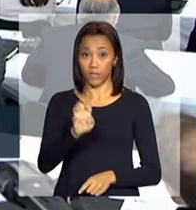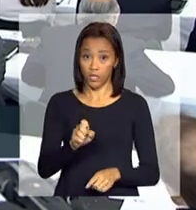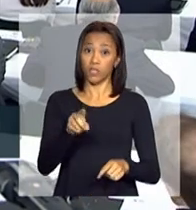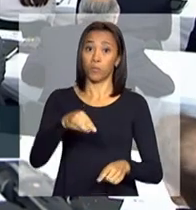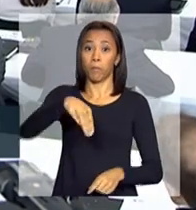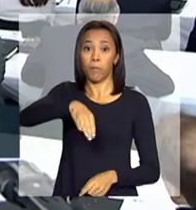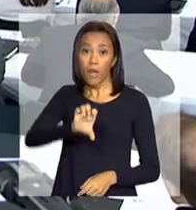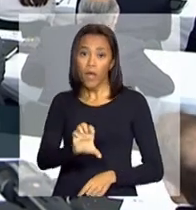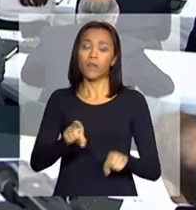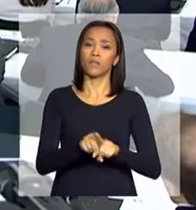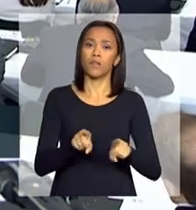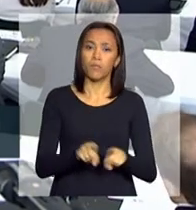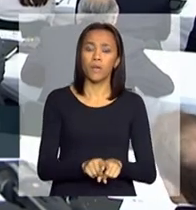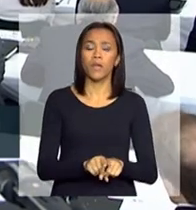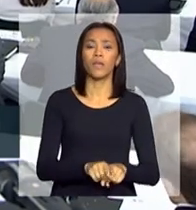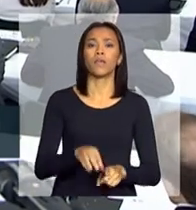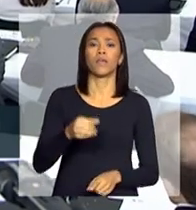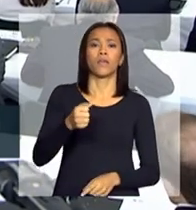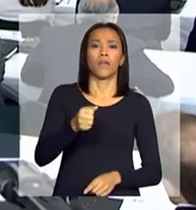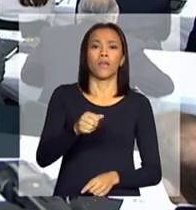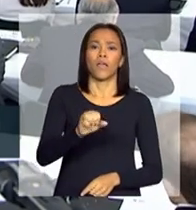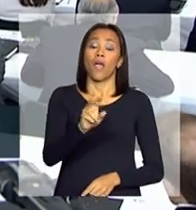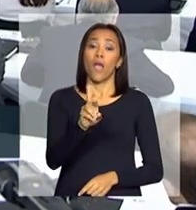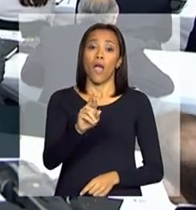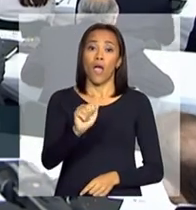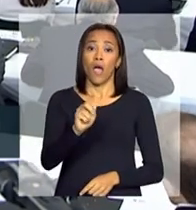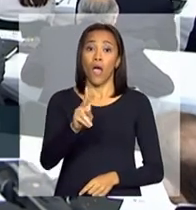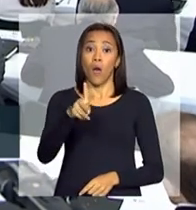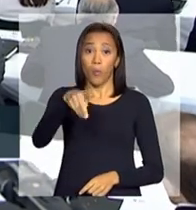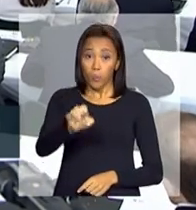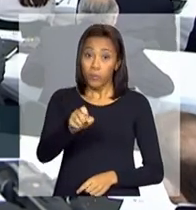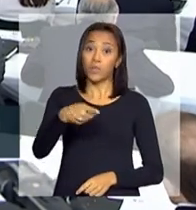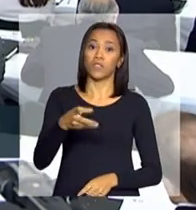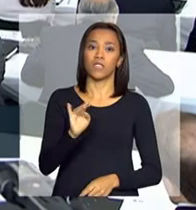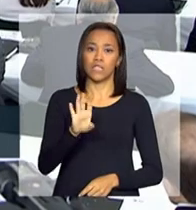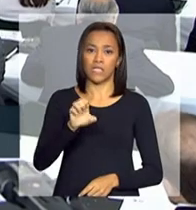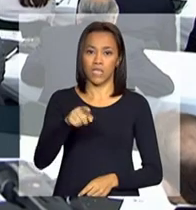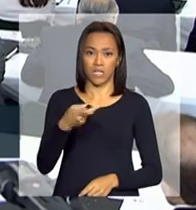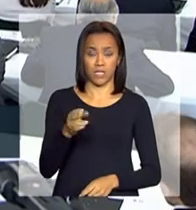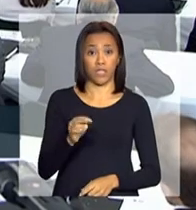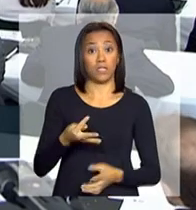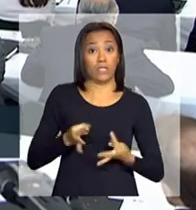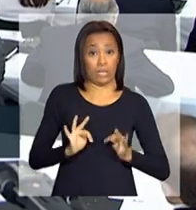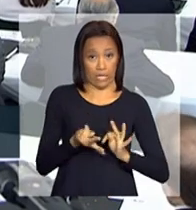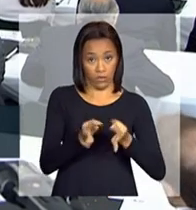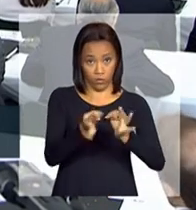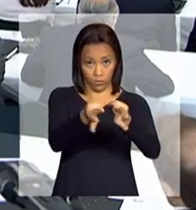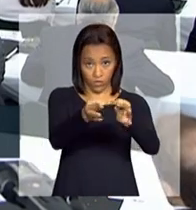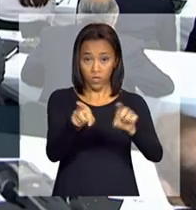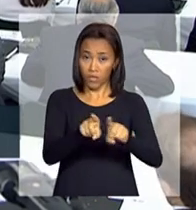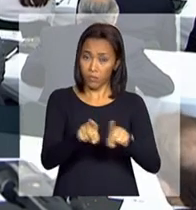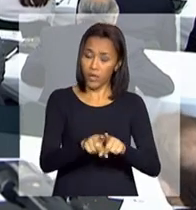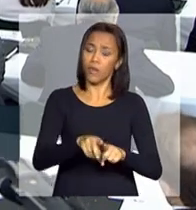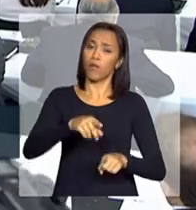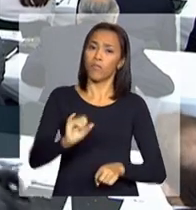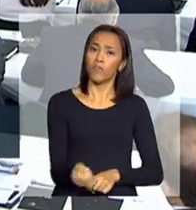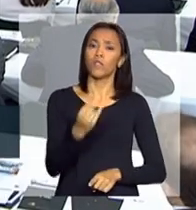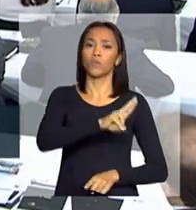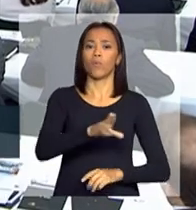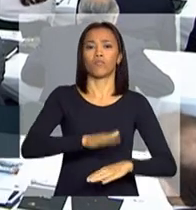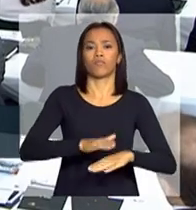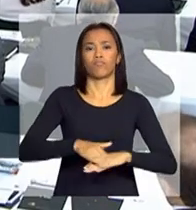ministro Marco Antônio Raup, do Ministério de Ciência, Tecnologia e Inovação, em nome de quem saúdo todos os demais ministros